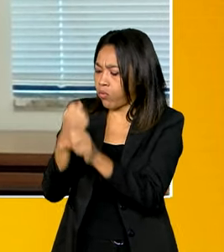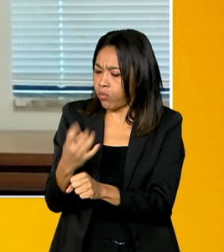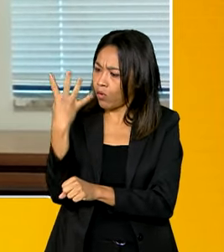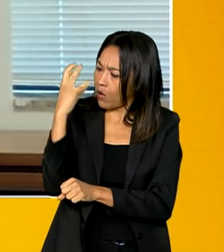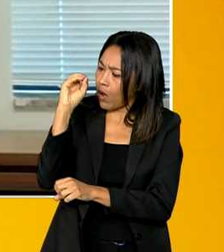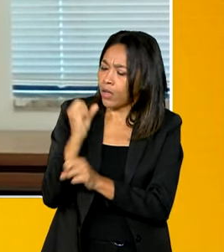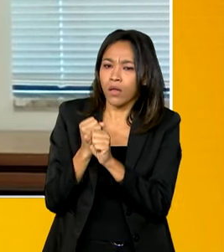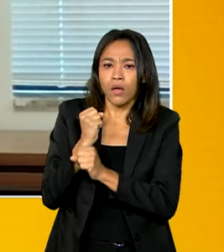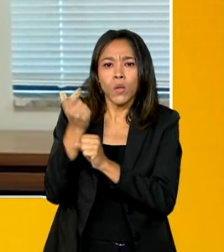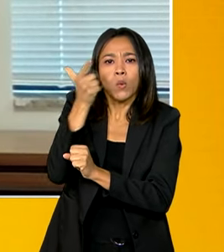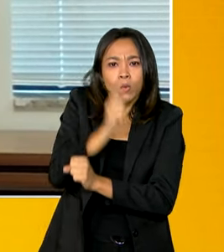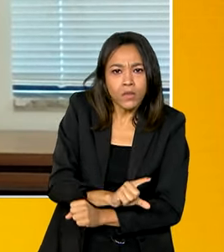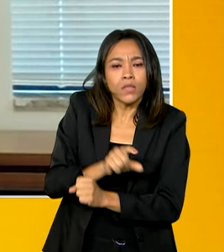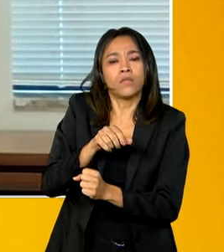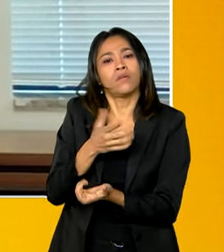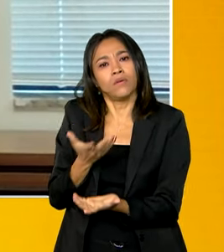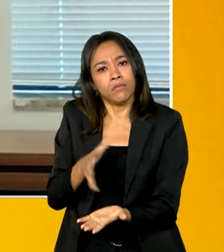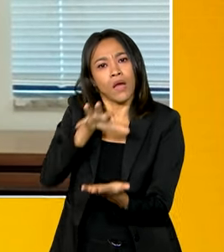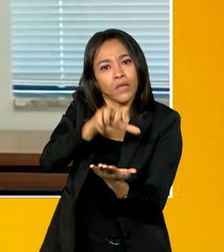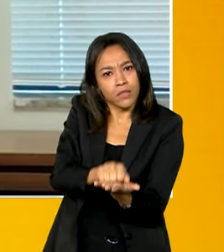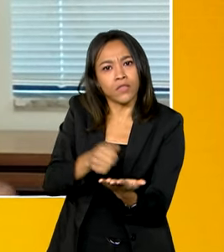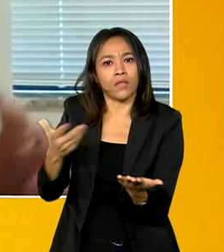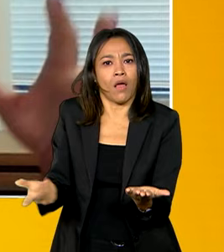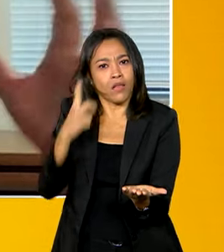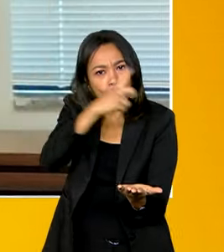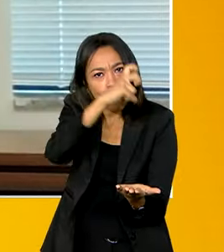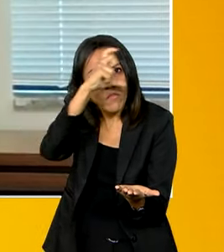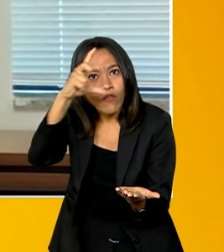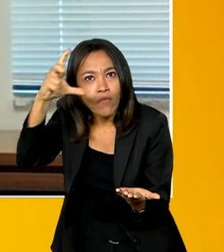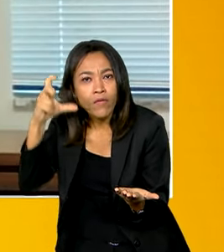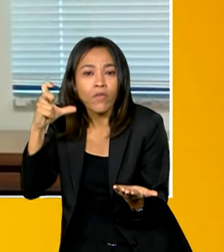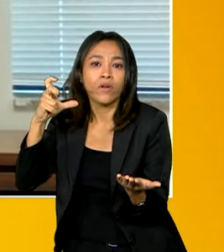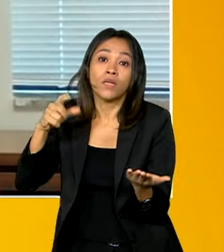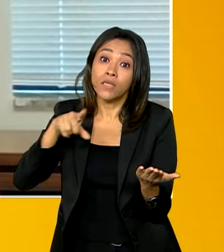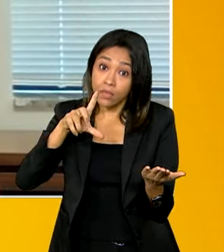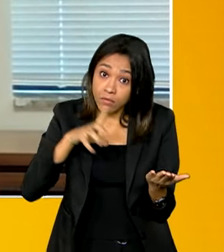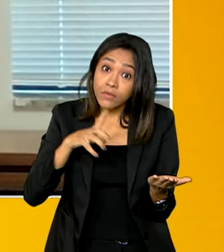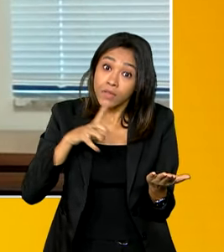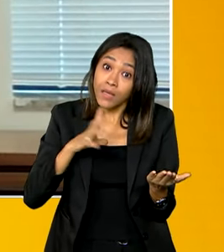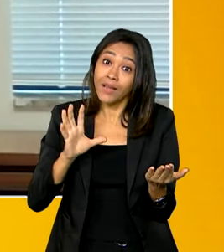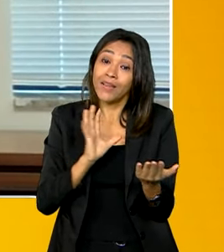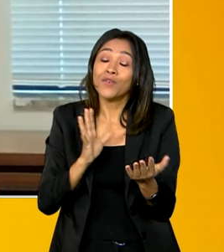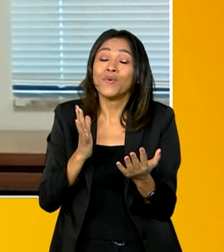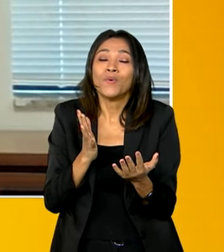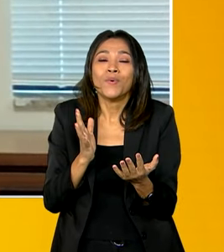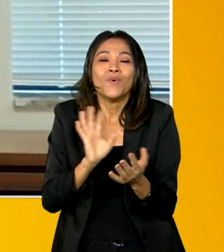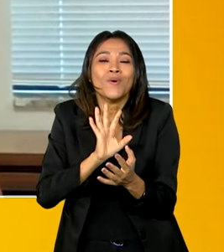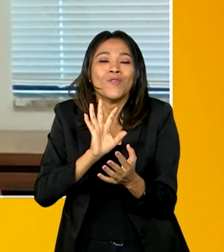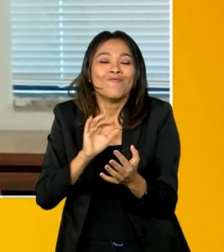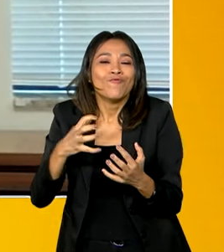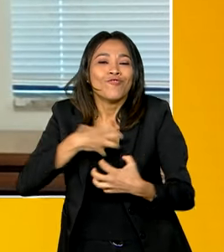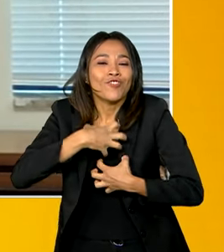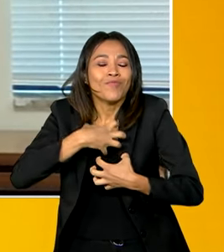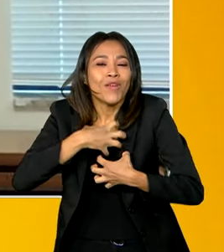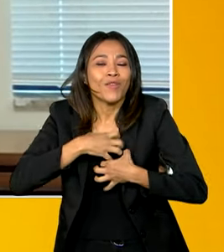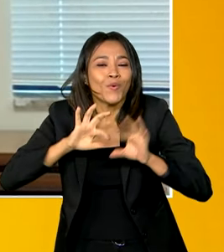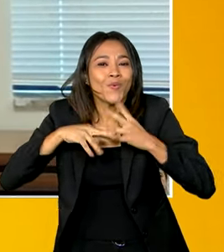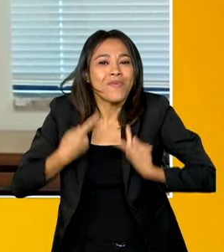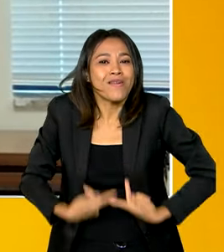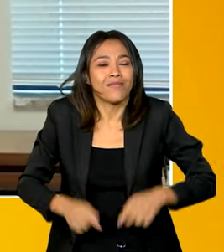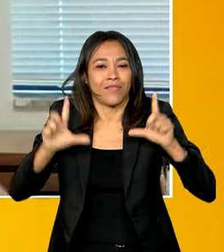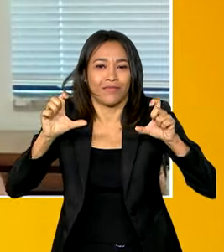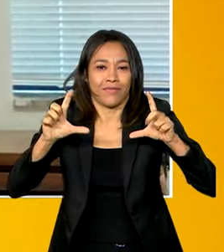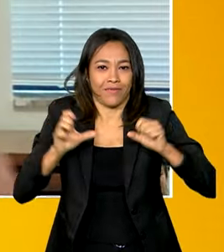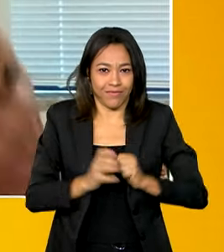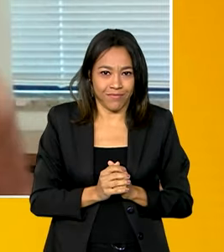tudo isso, né? Então, a nossa exposição carrega um fator humano, assim, muito importante. Por